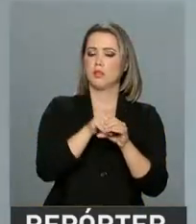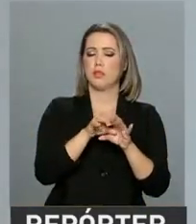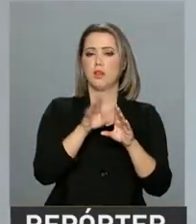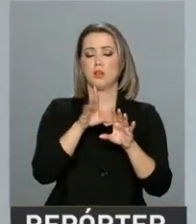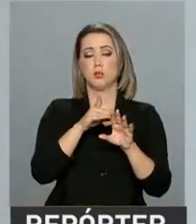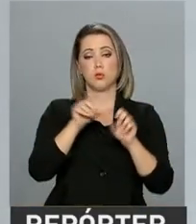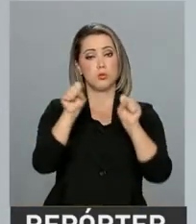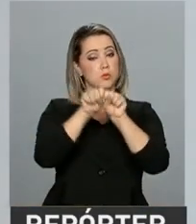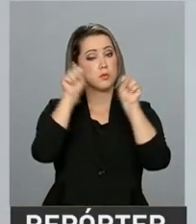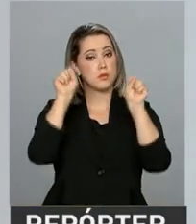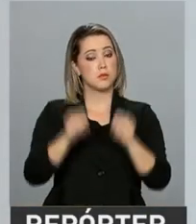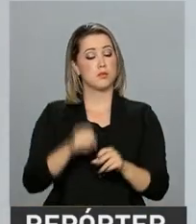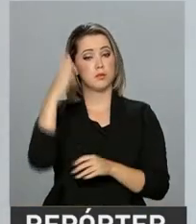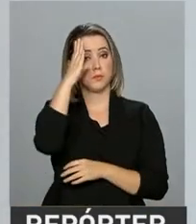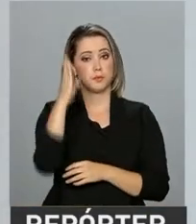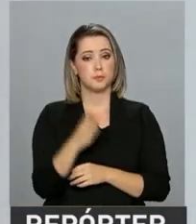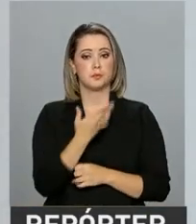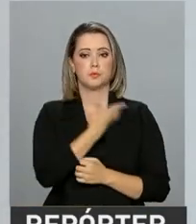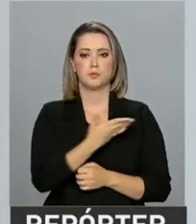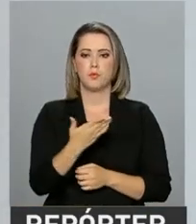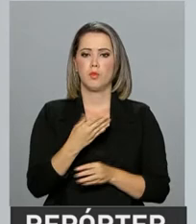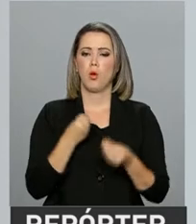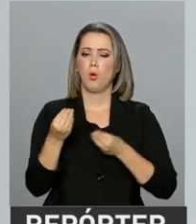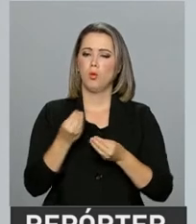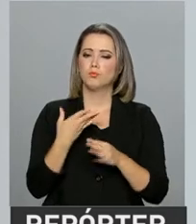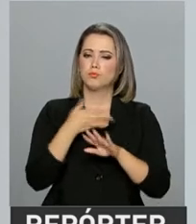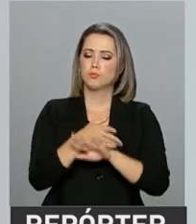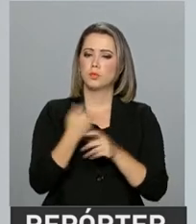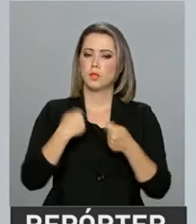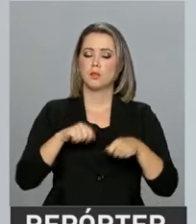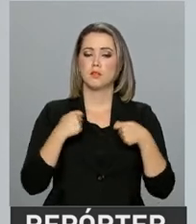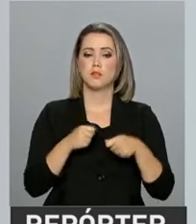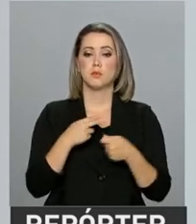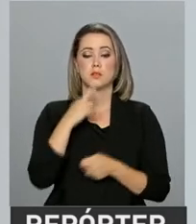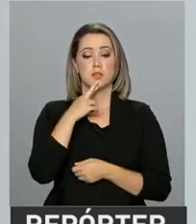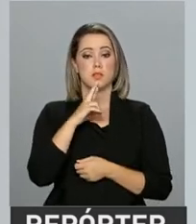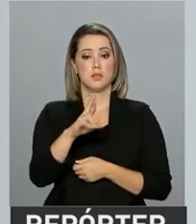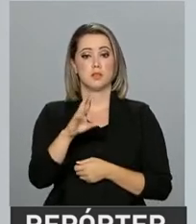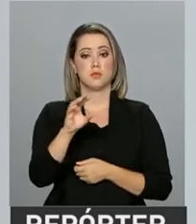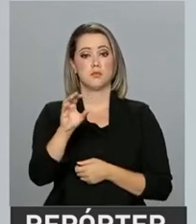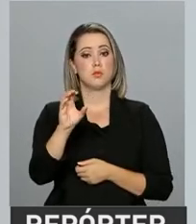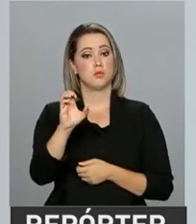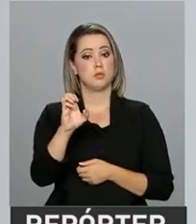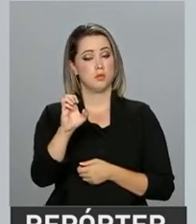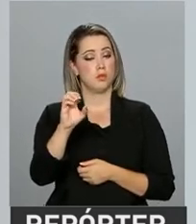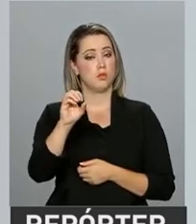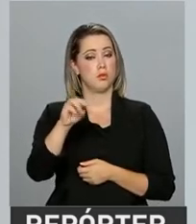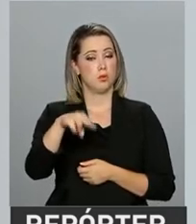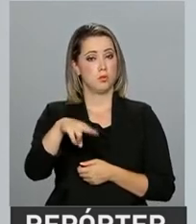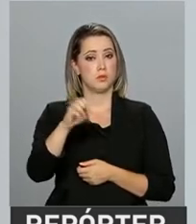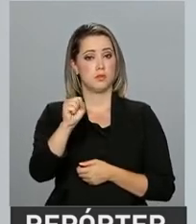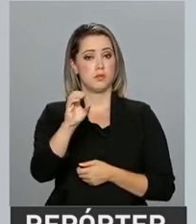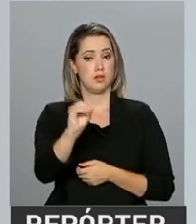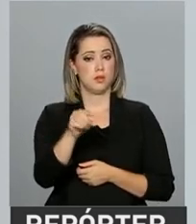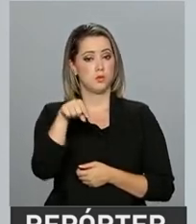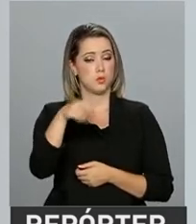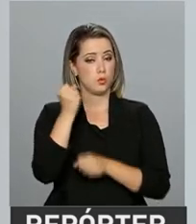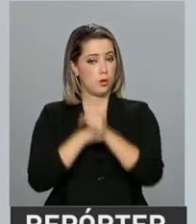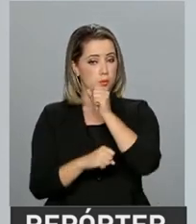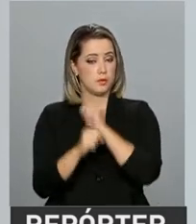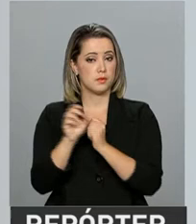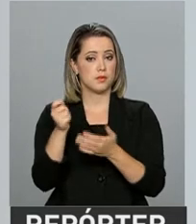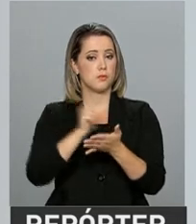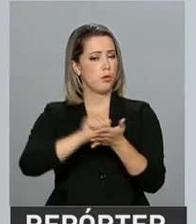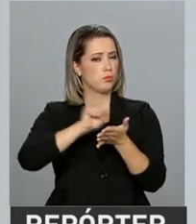Para participar do Sistema Avaliação da Educação Básica, as escolas devem ter respondido ao Censo Escolar de 2016 e preencher o